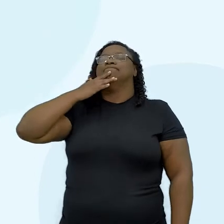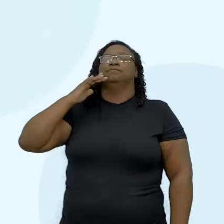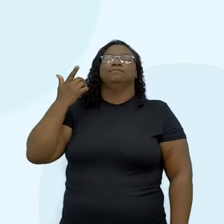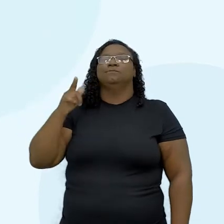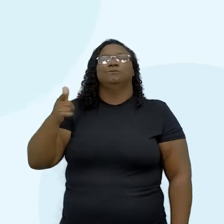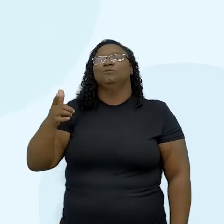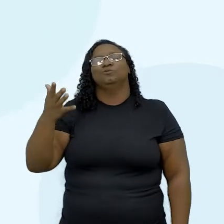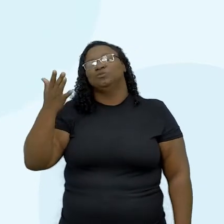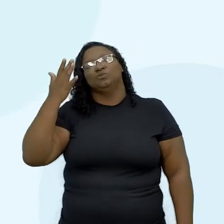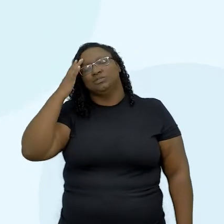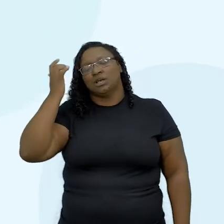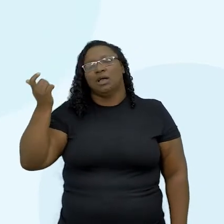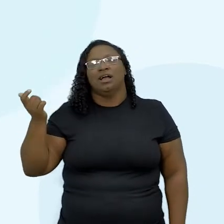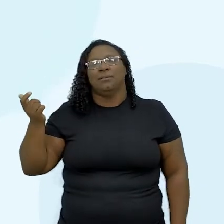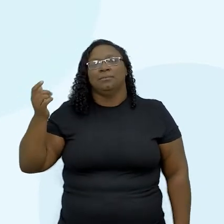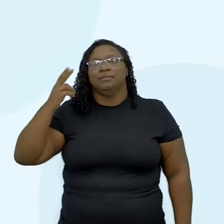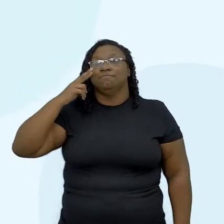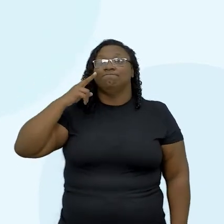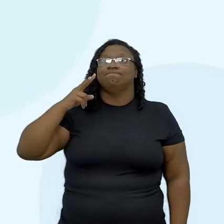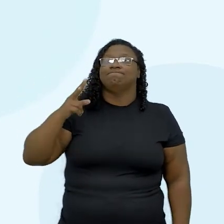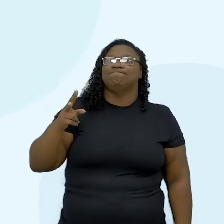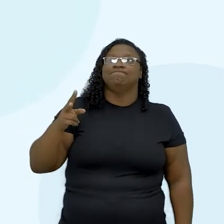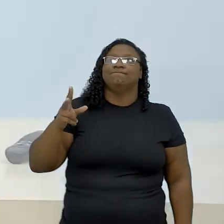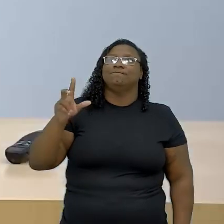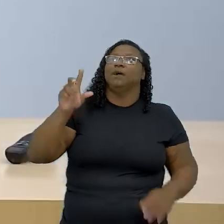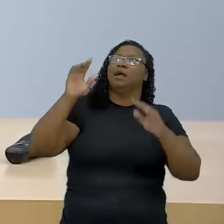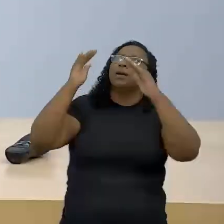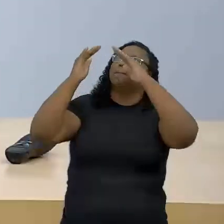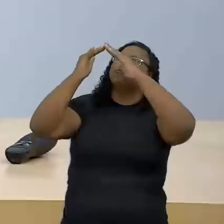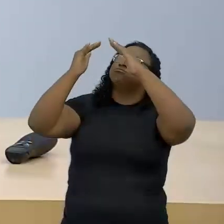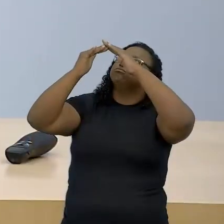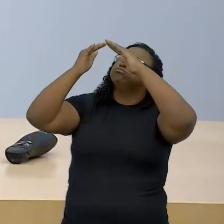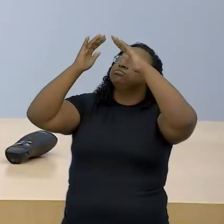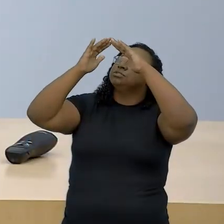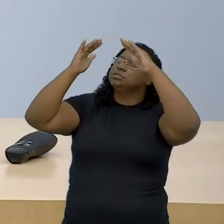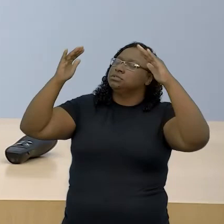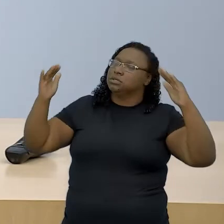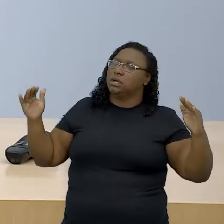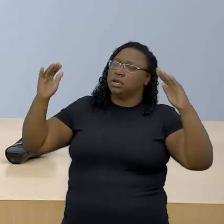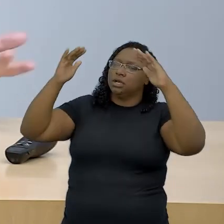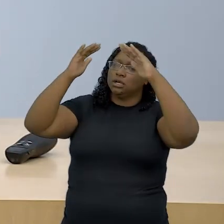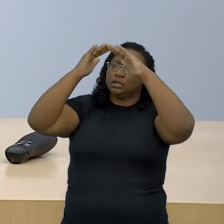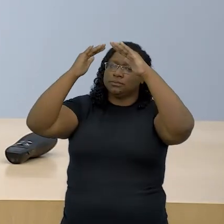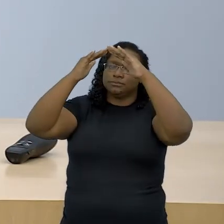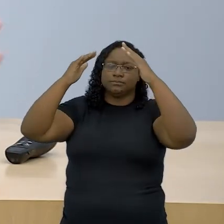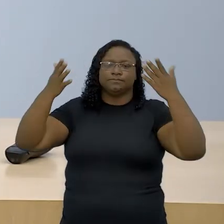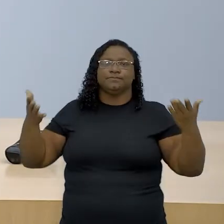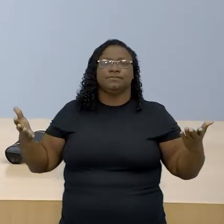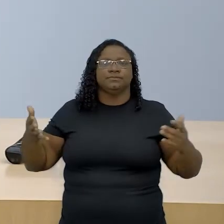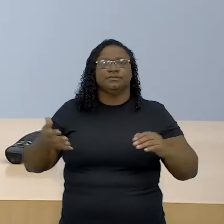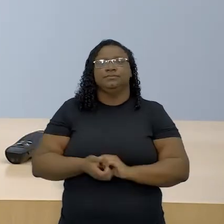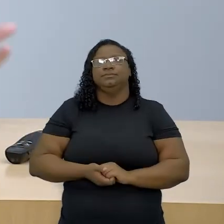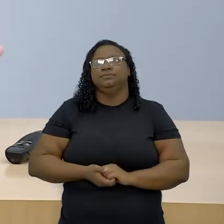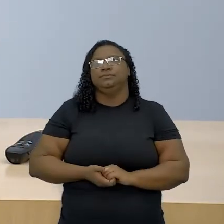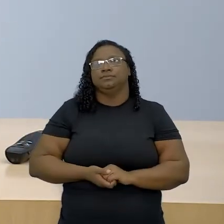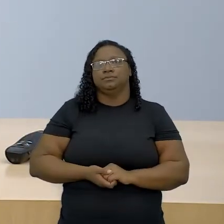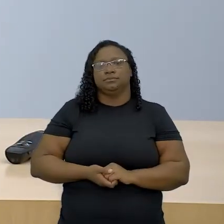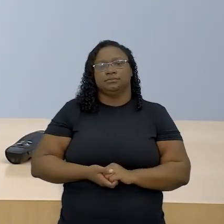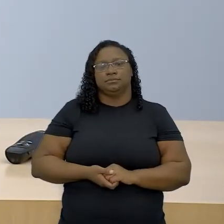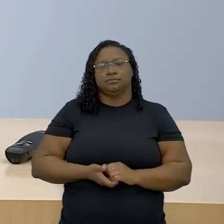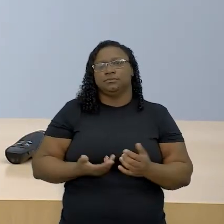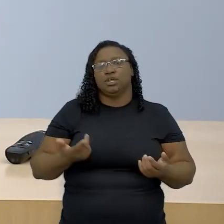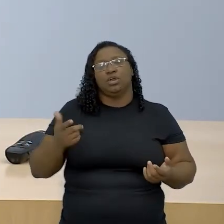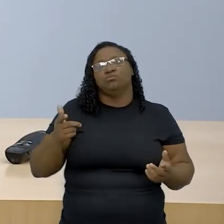certeza de que haverá um teto sobre a cabeça para se abrigar em caso de intempéria e do